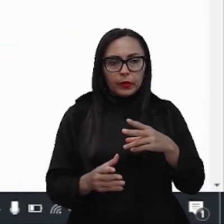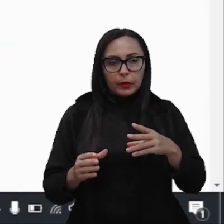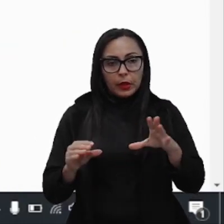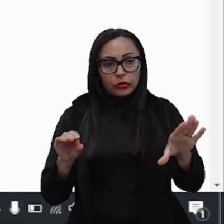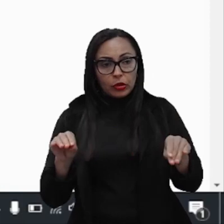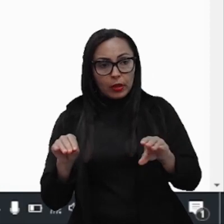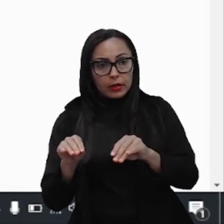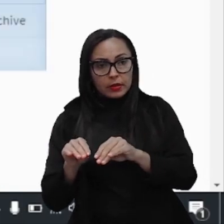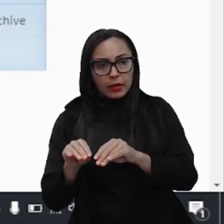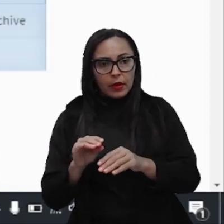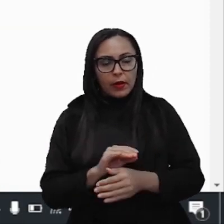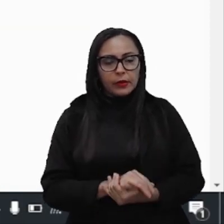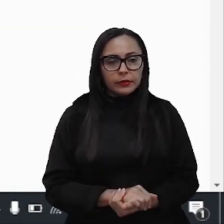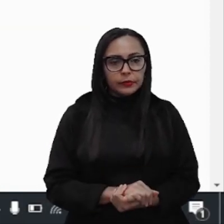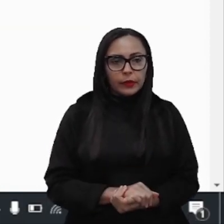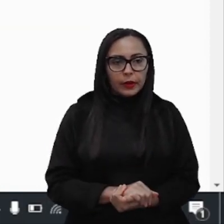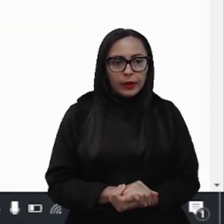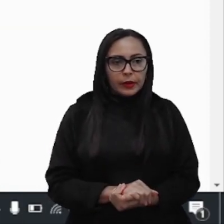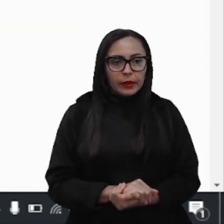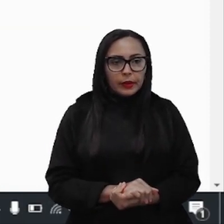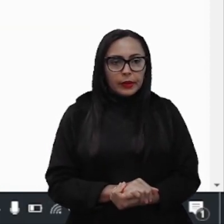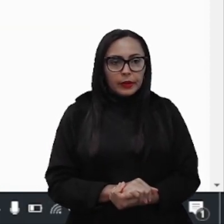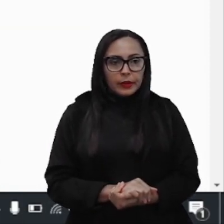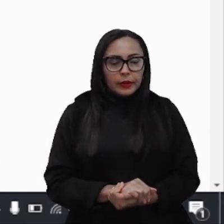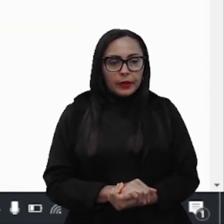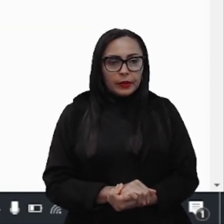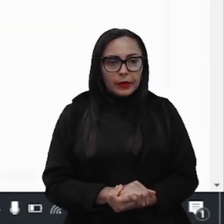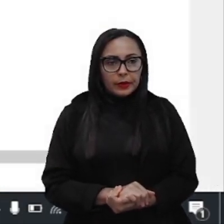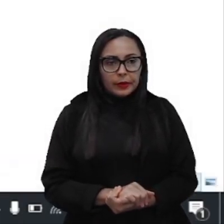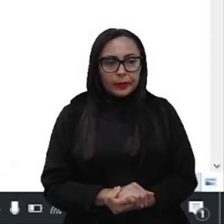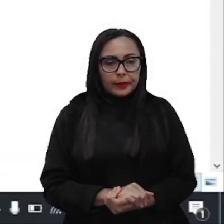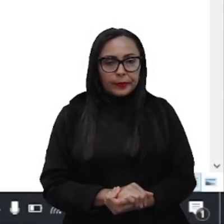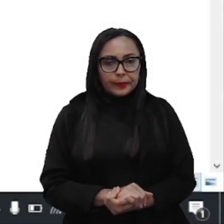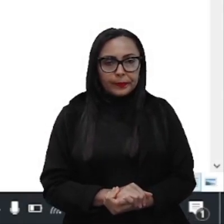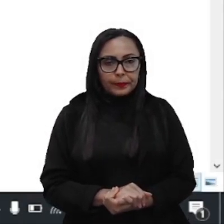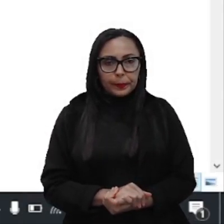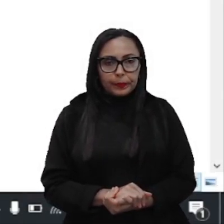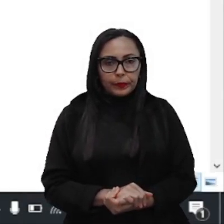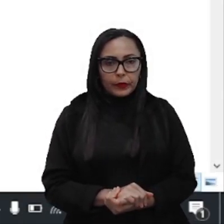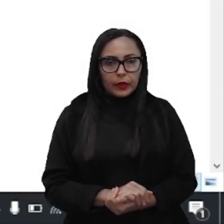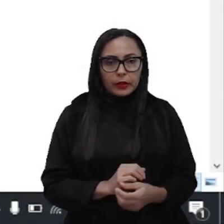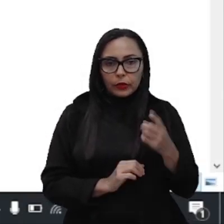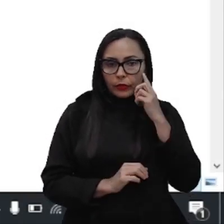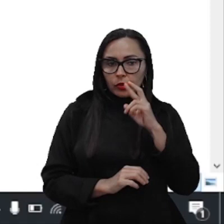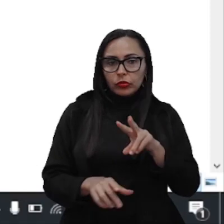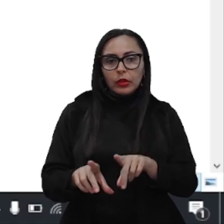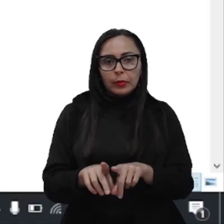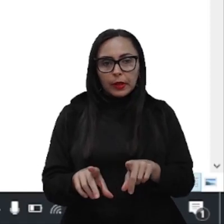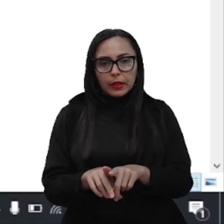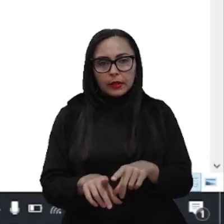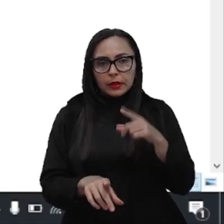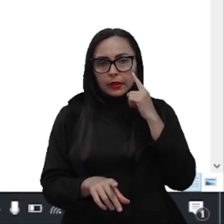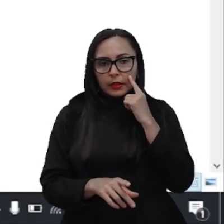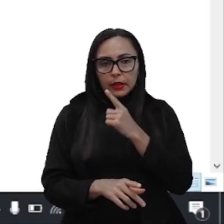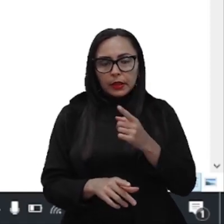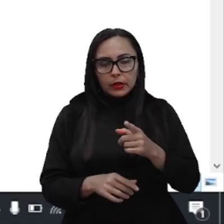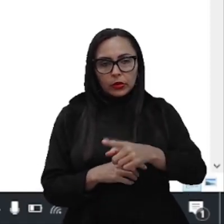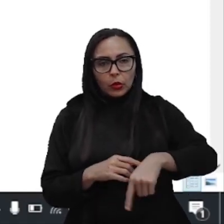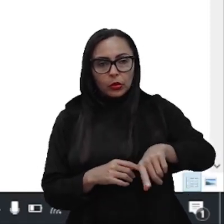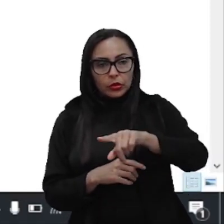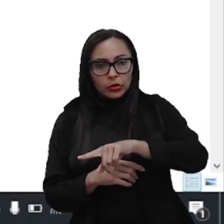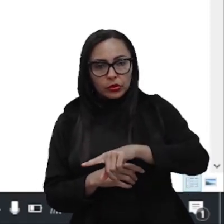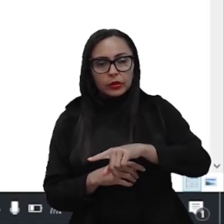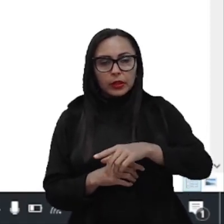downloads, vocês baixam a versão mais recente, mesmo de acordo também com o tipo de máquina, computador, eles têm toda a documentação,